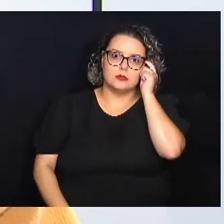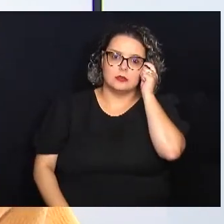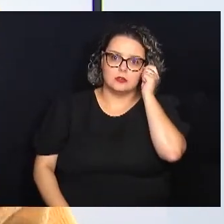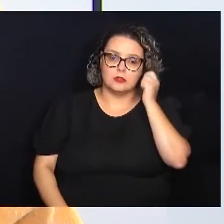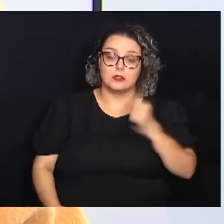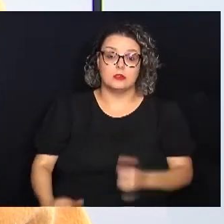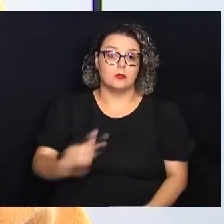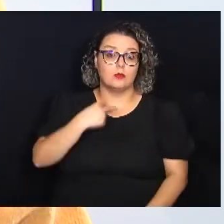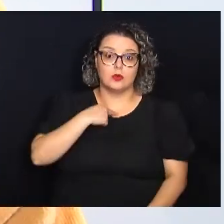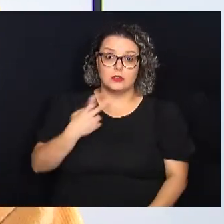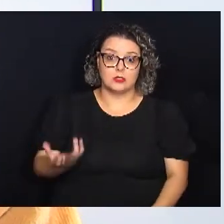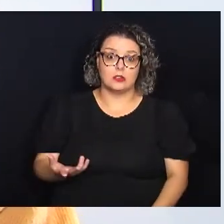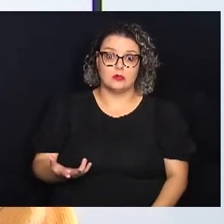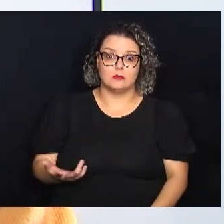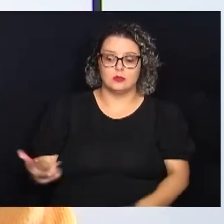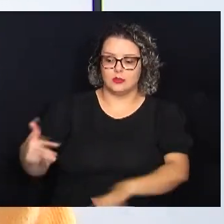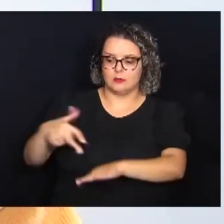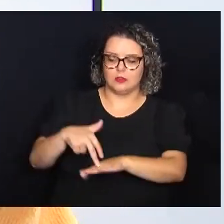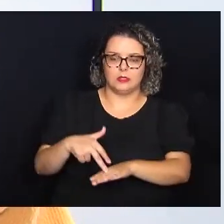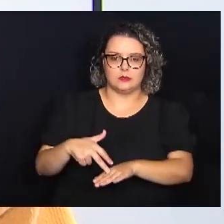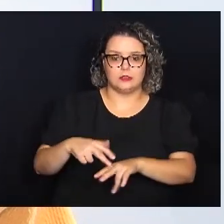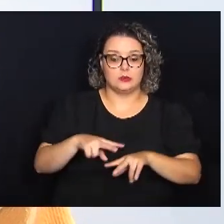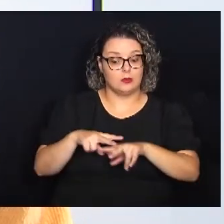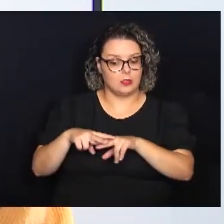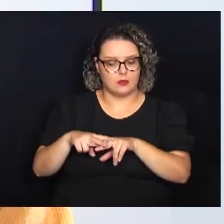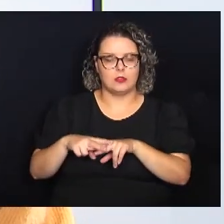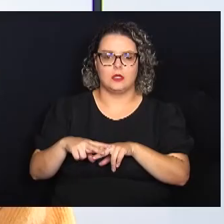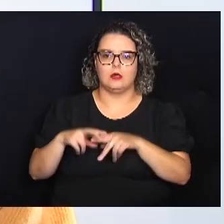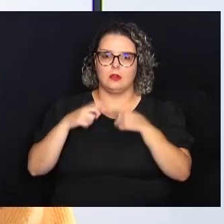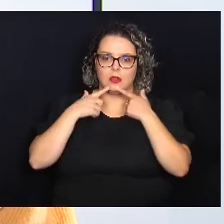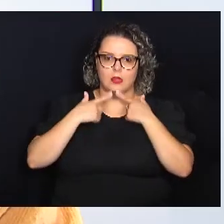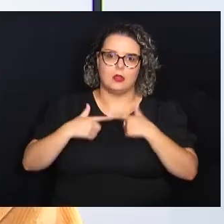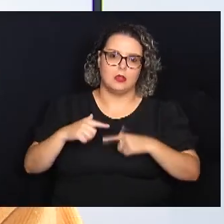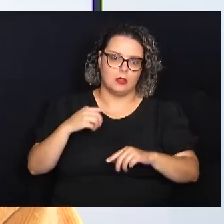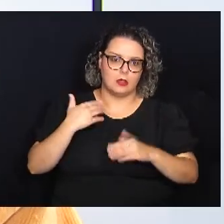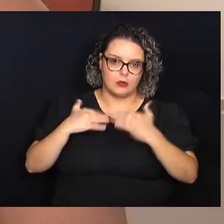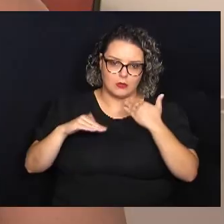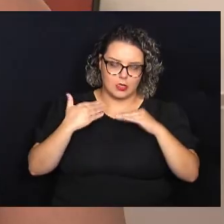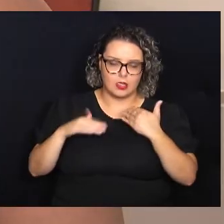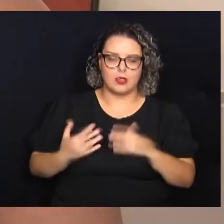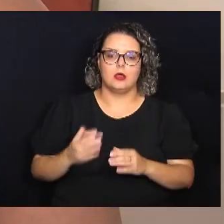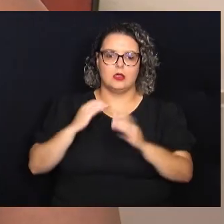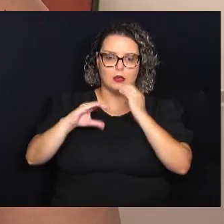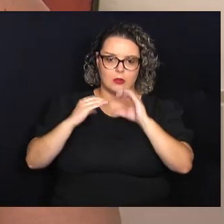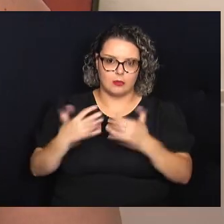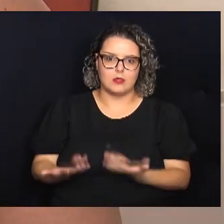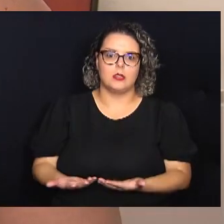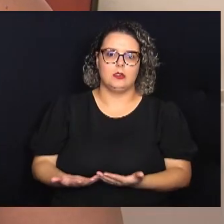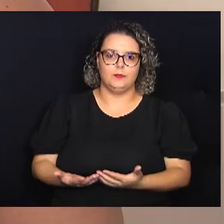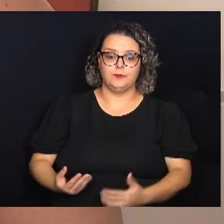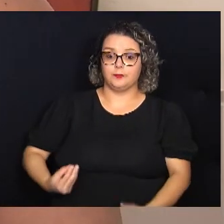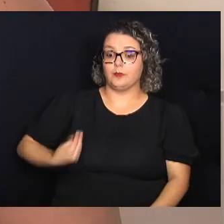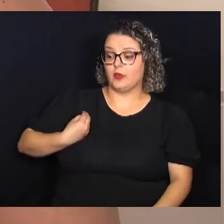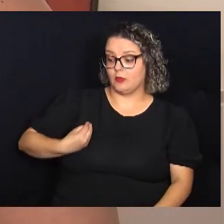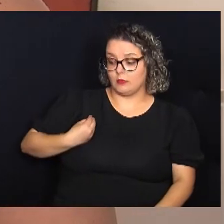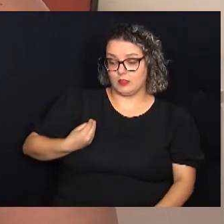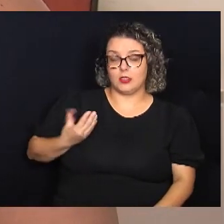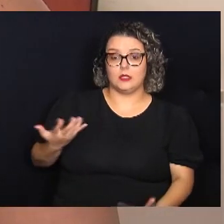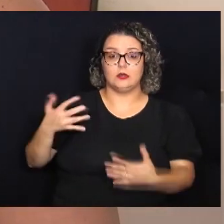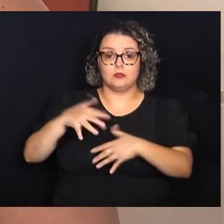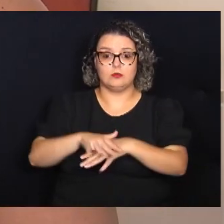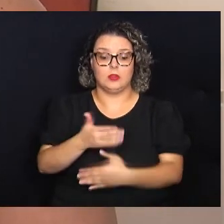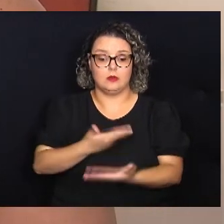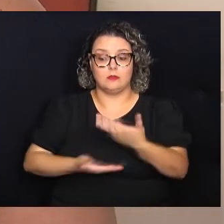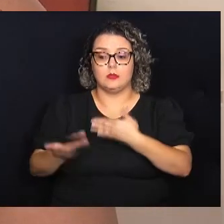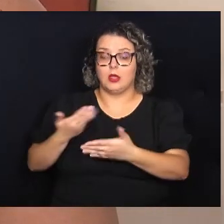nem a gente pode se colocar numa posição que a gente não revise o nosso linguajar, a nossa comunicação. Para a Valéria, que é responsável pelo projeto Vivência,